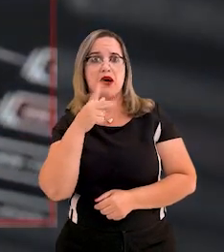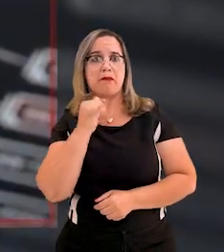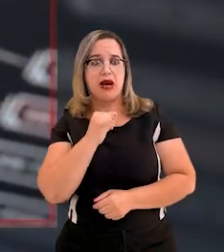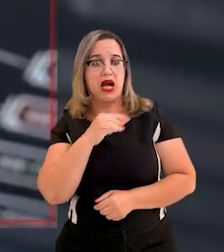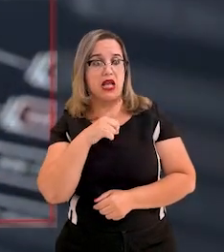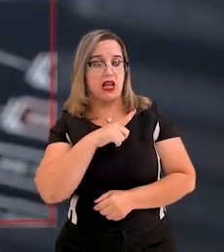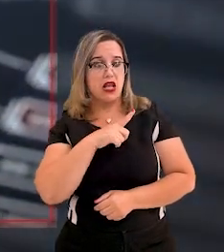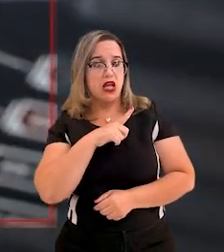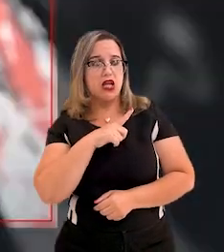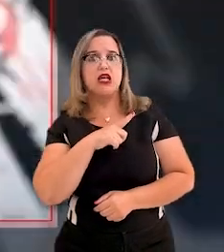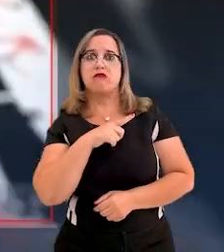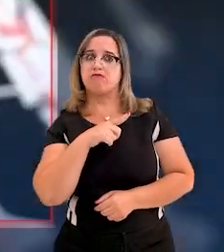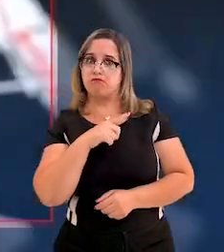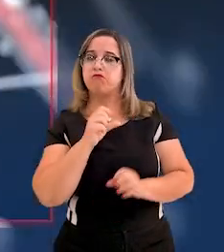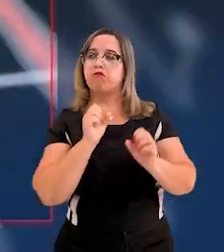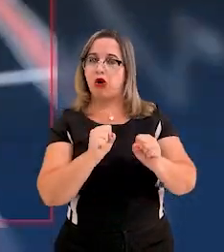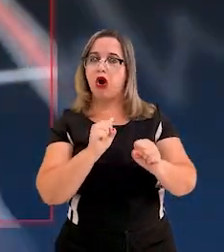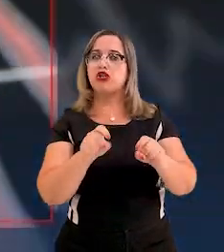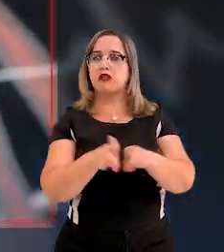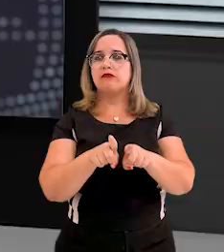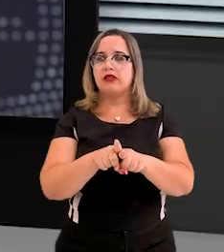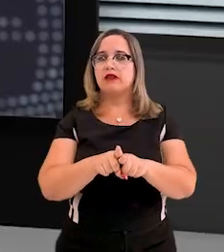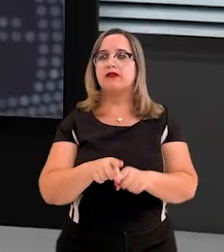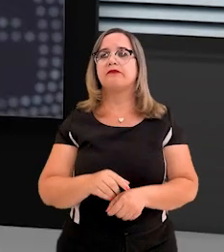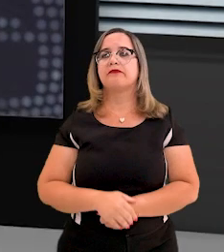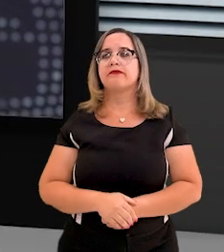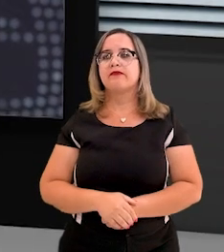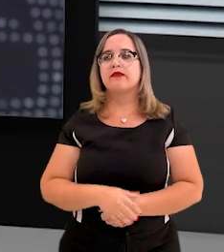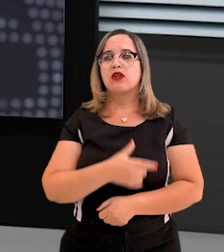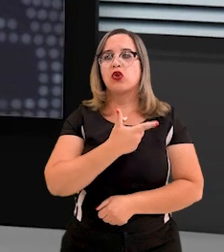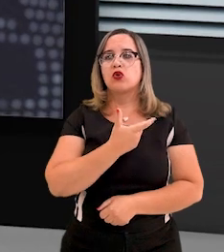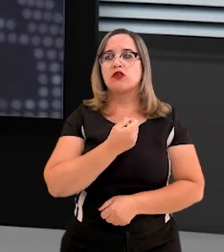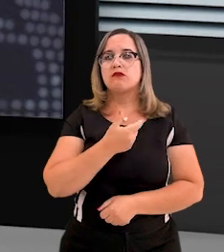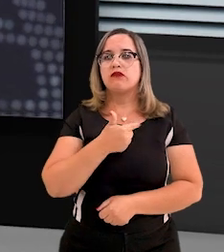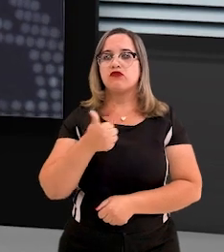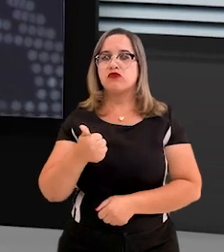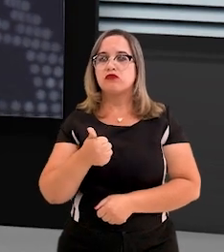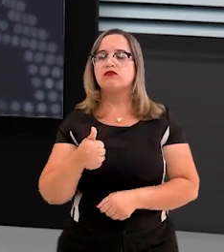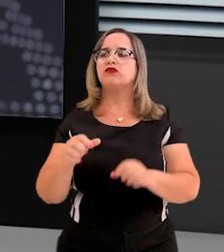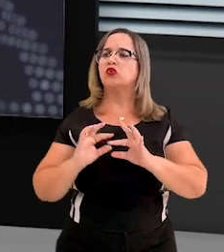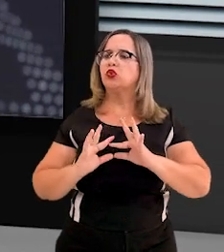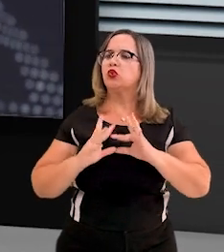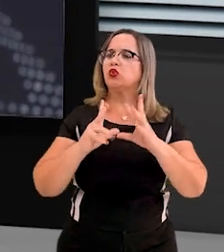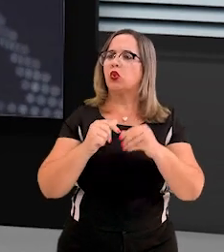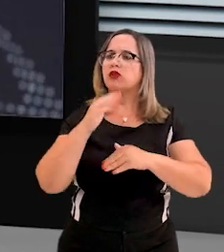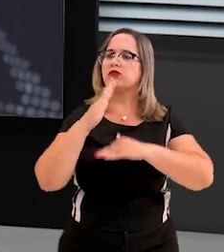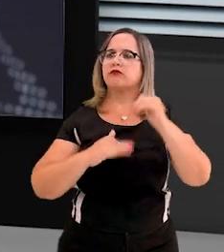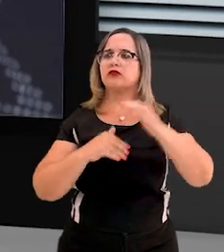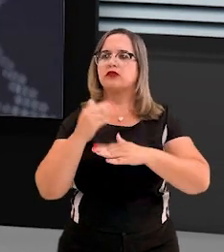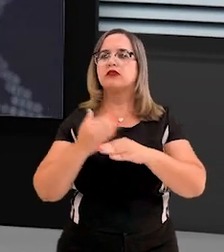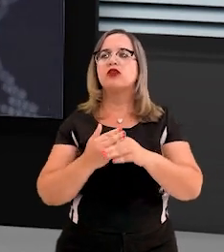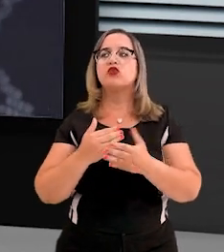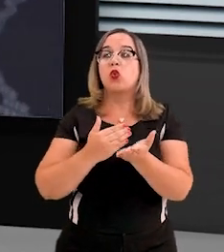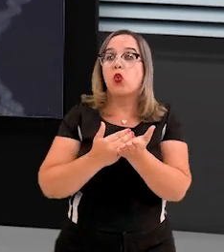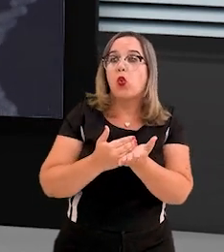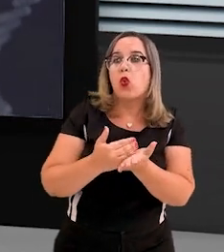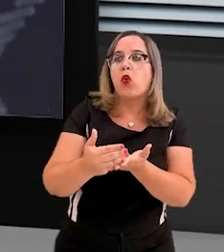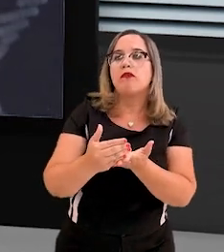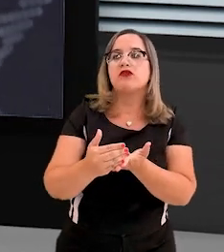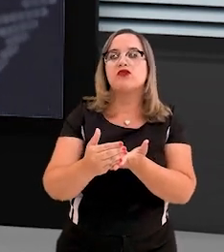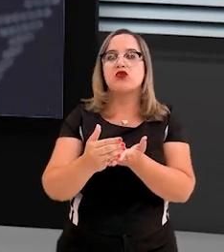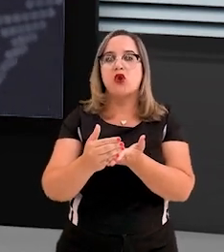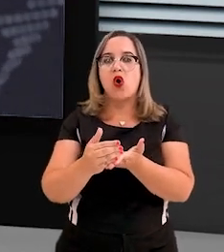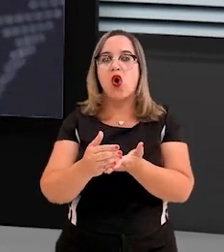dependentes nessas condições. E desde 2021, todos os integrantes passaram a